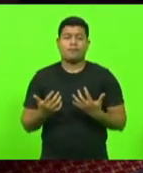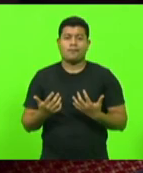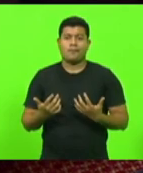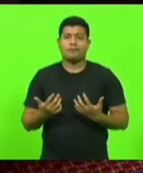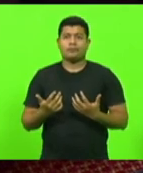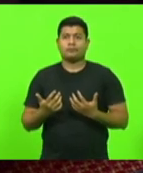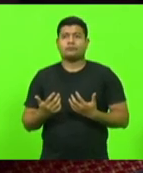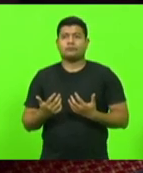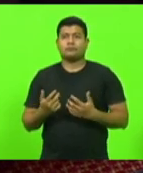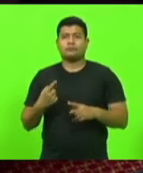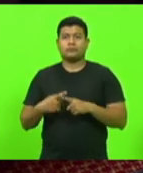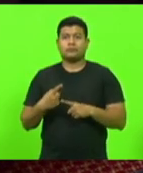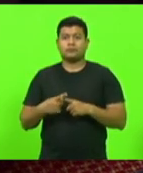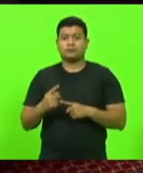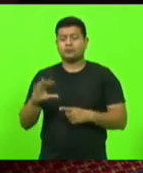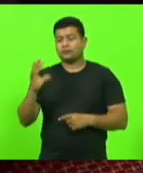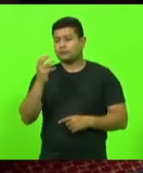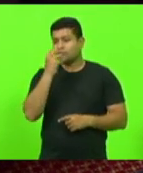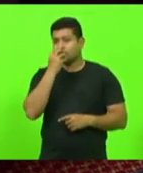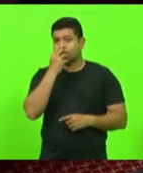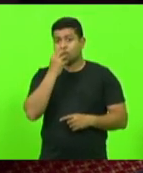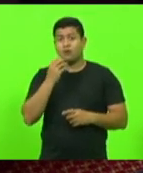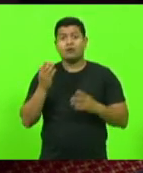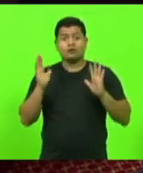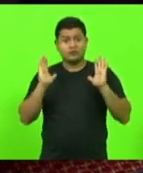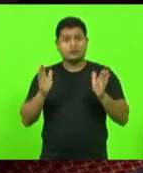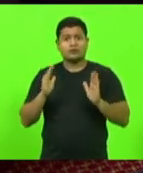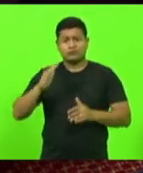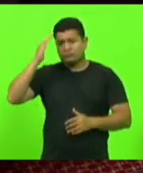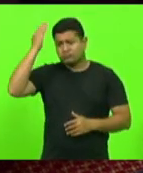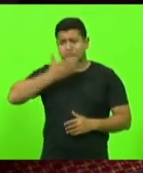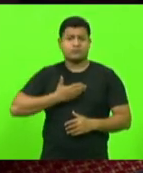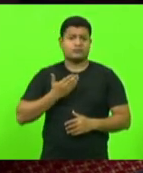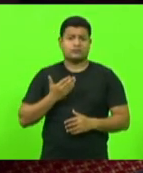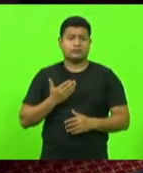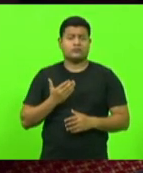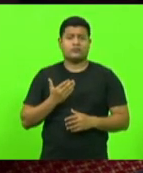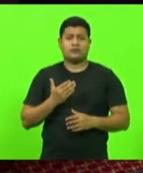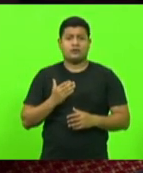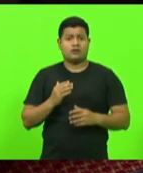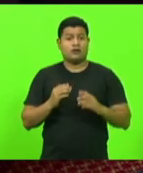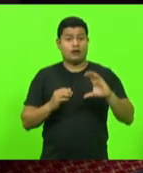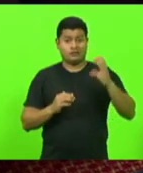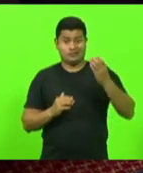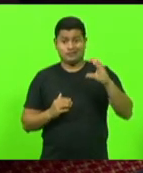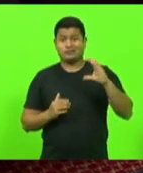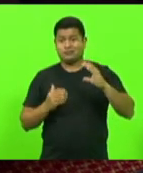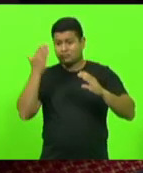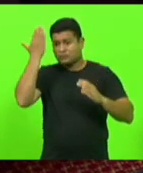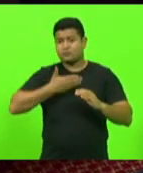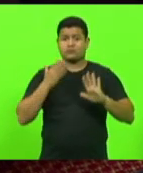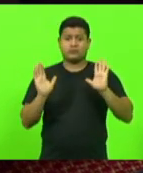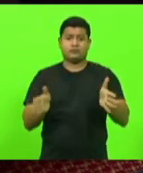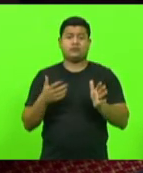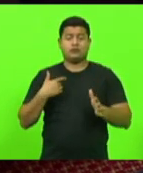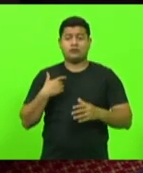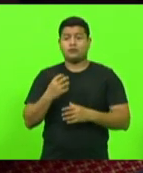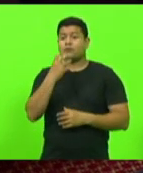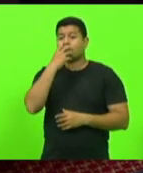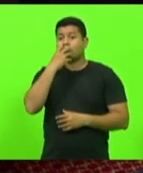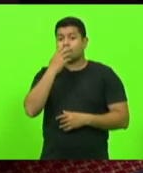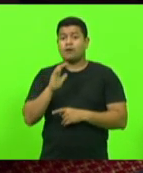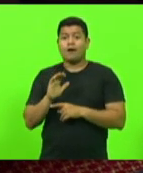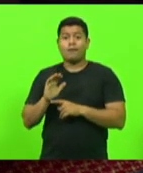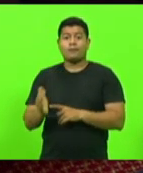causa do cão porque hoje está provado por A mais B cientificamente que o cão ajuda muito na